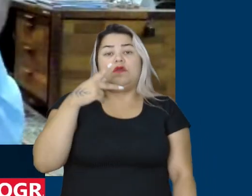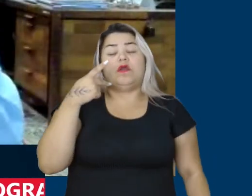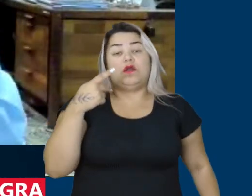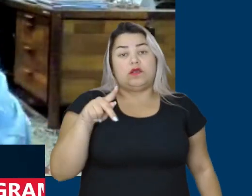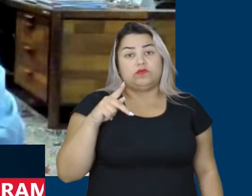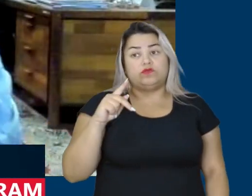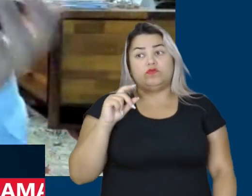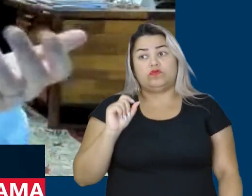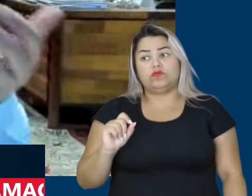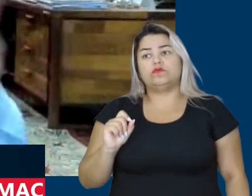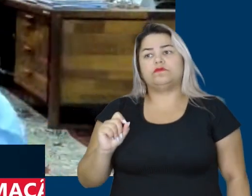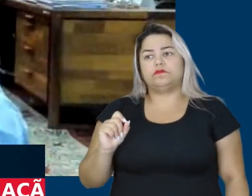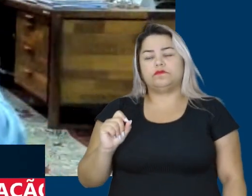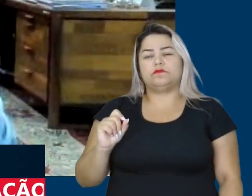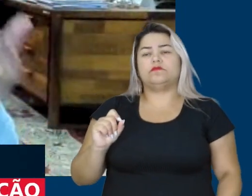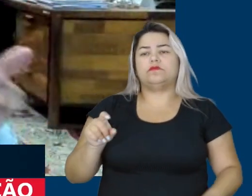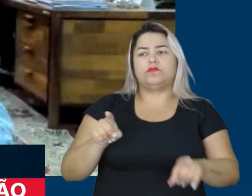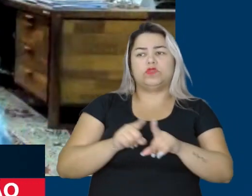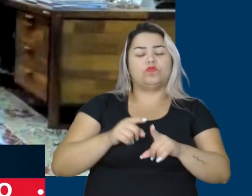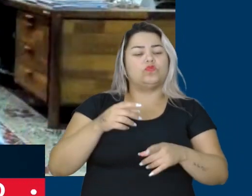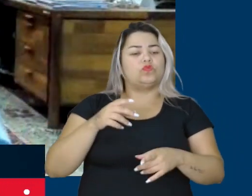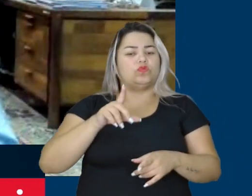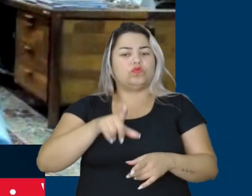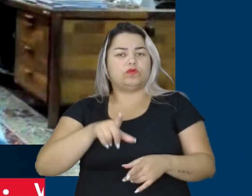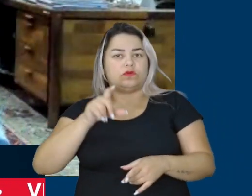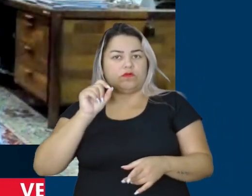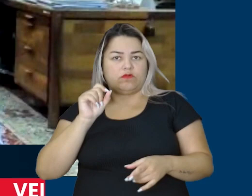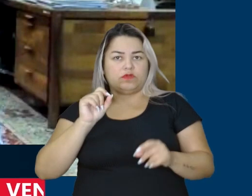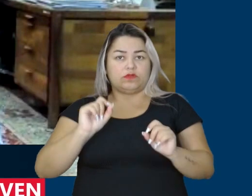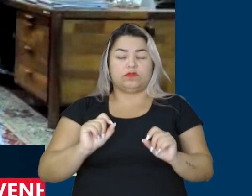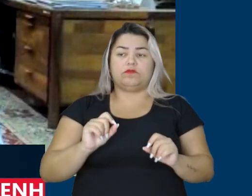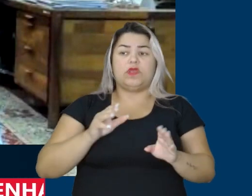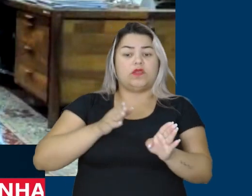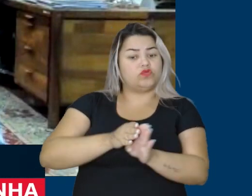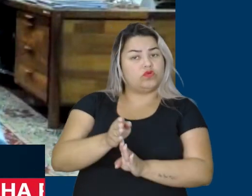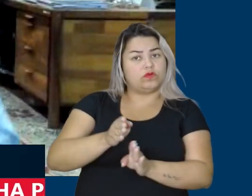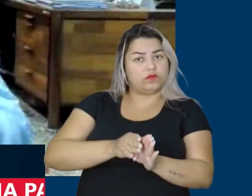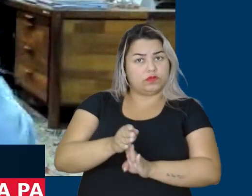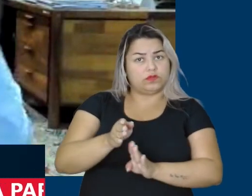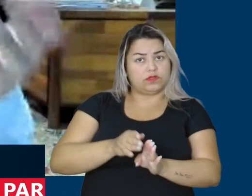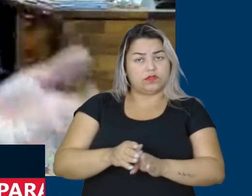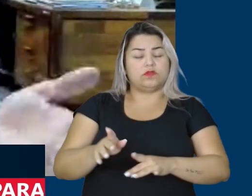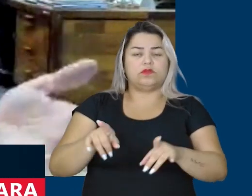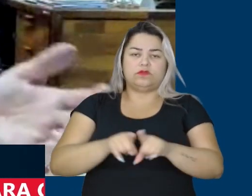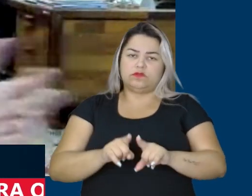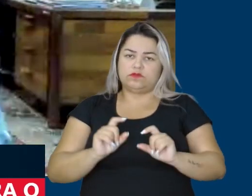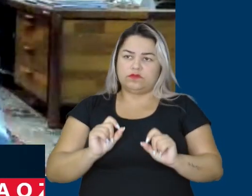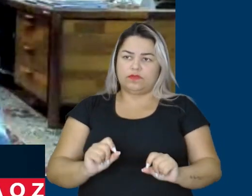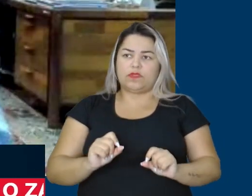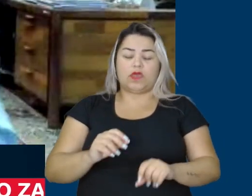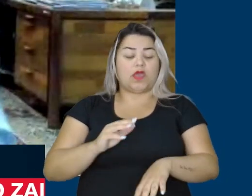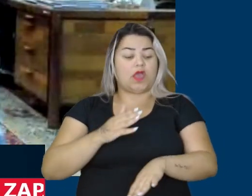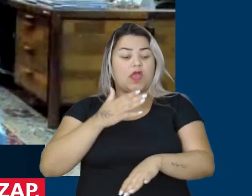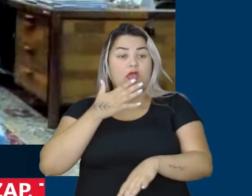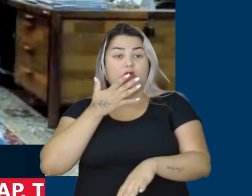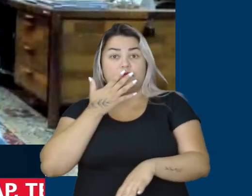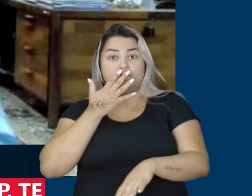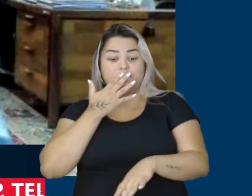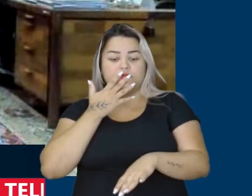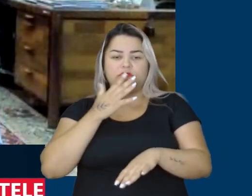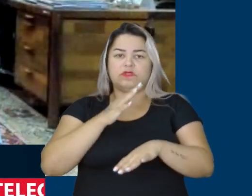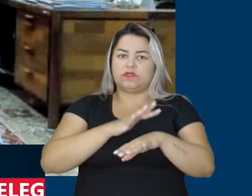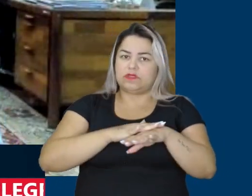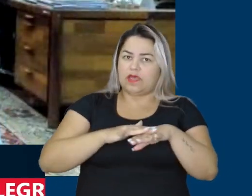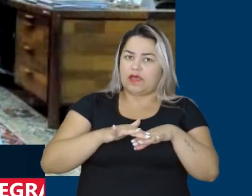características, suas opções, suas orientações, a sua cor da pele, enfim, o